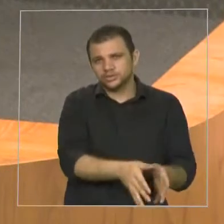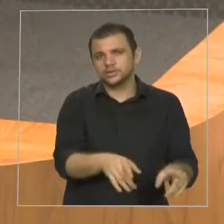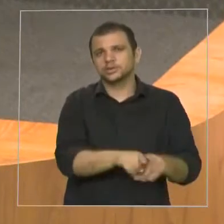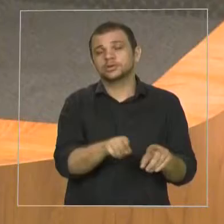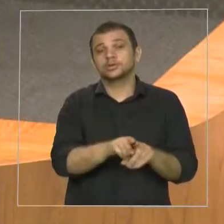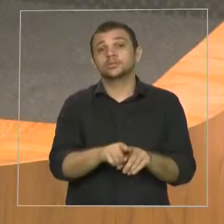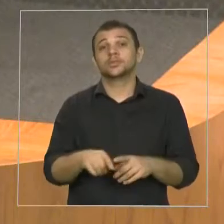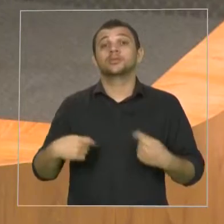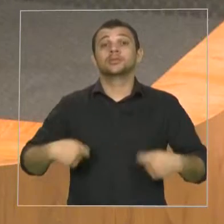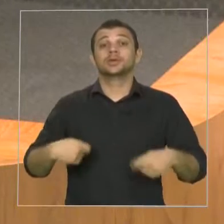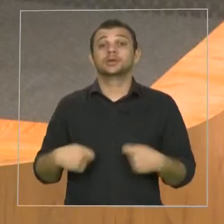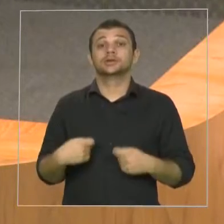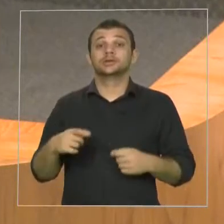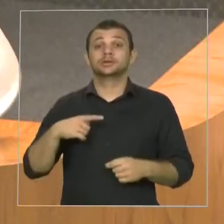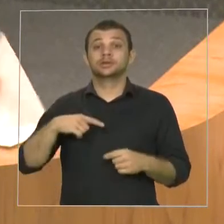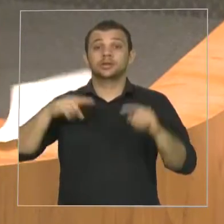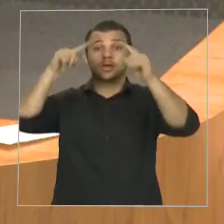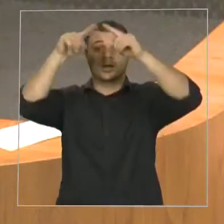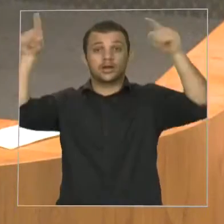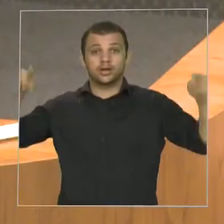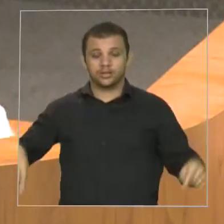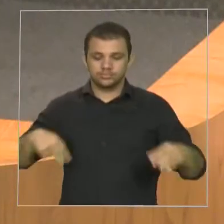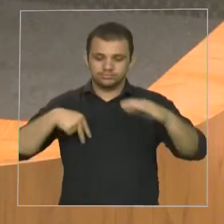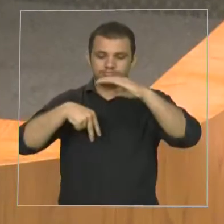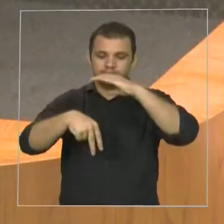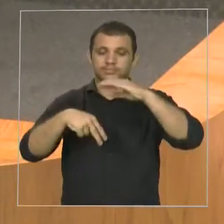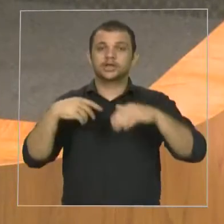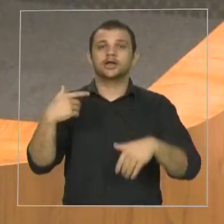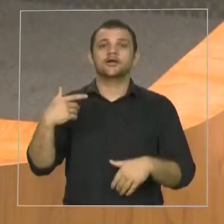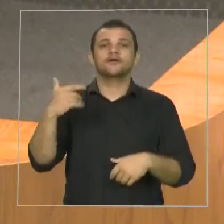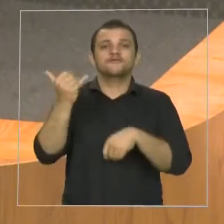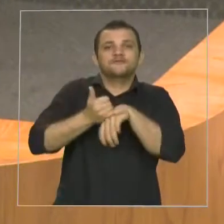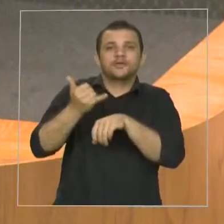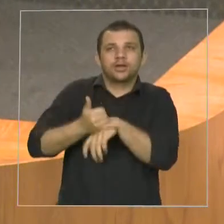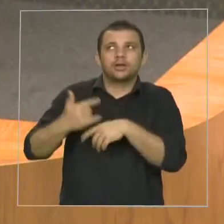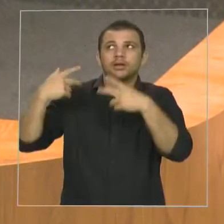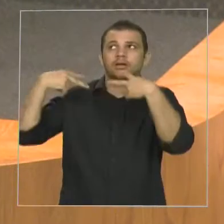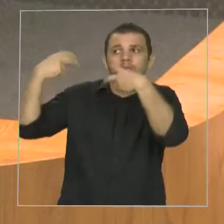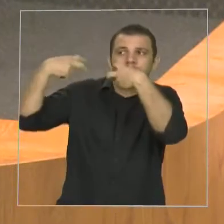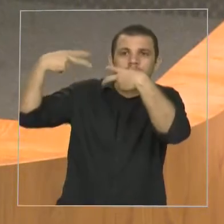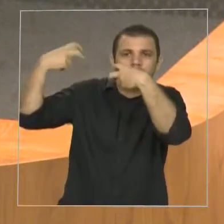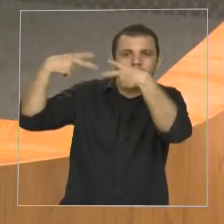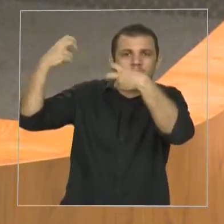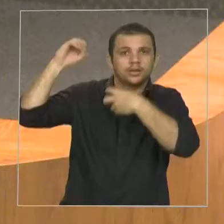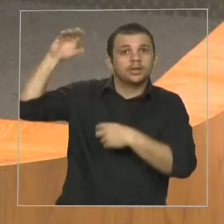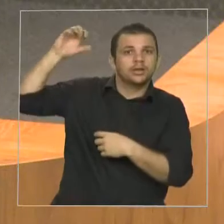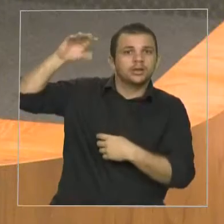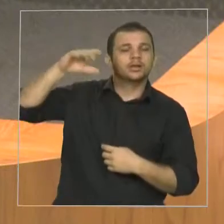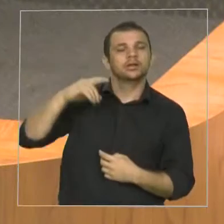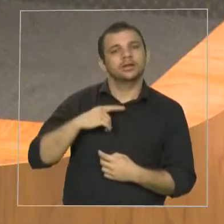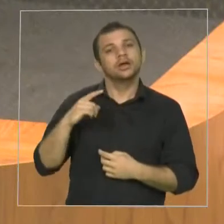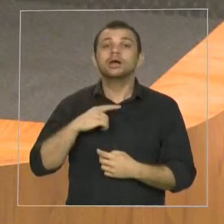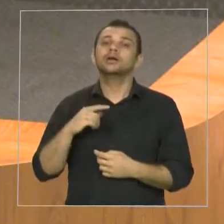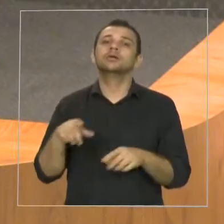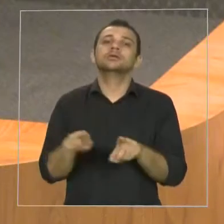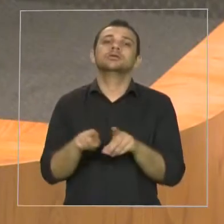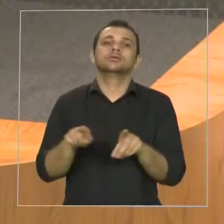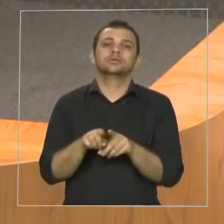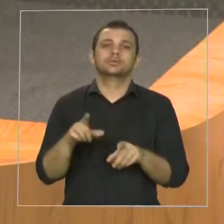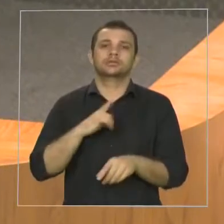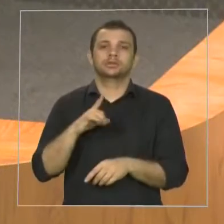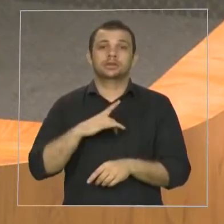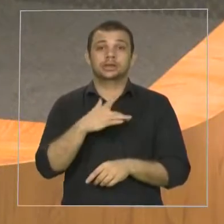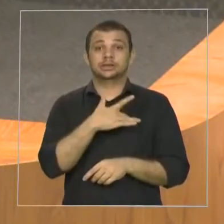criação de restaurantes populares nos terminais, além da inauguração de postos de saúde e a